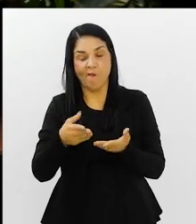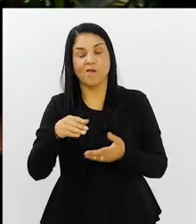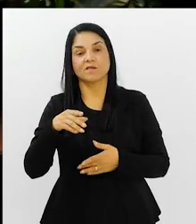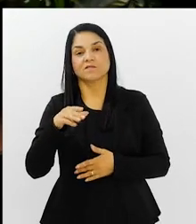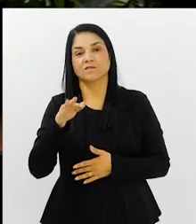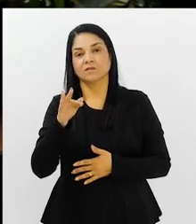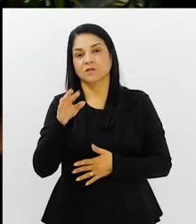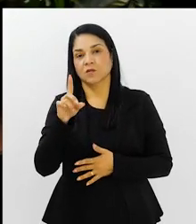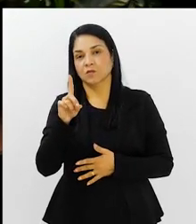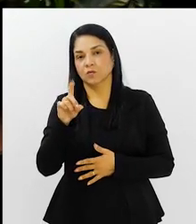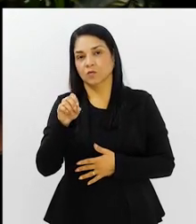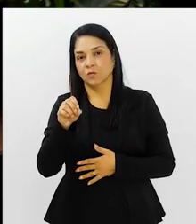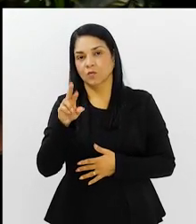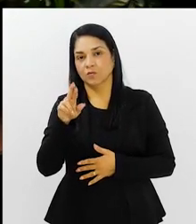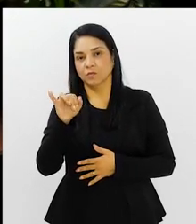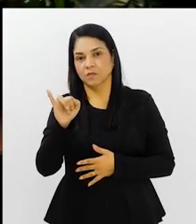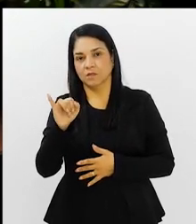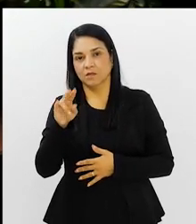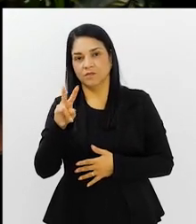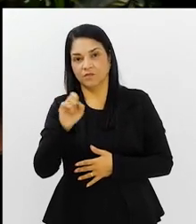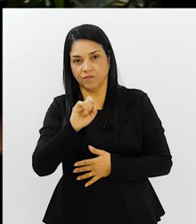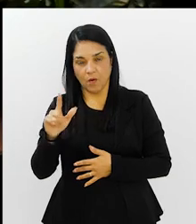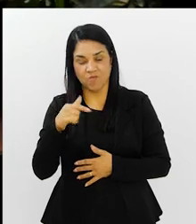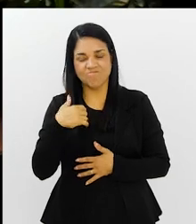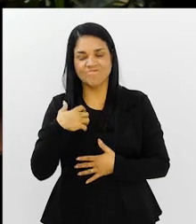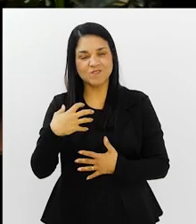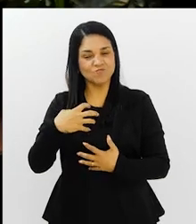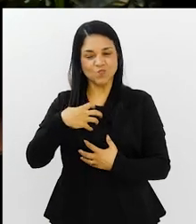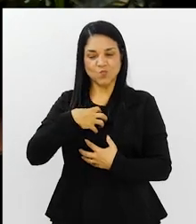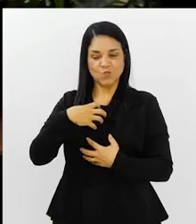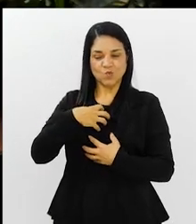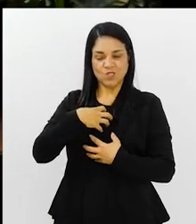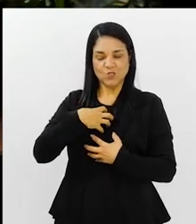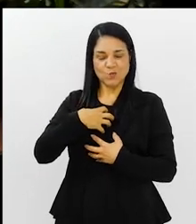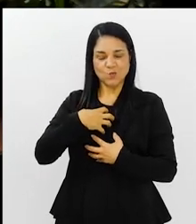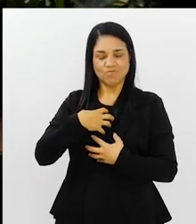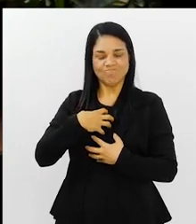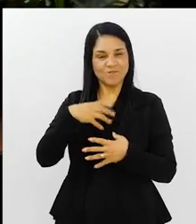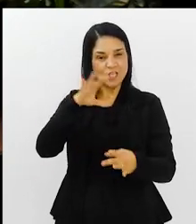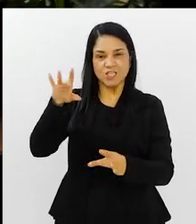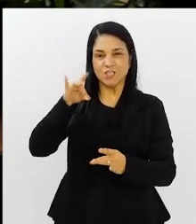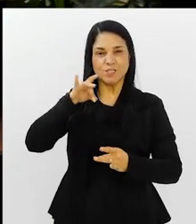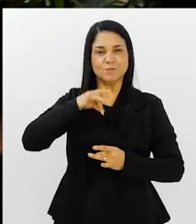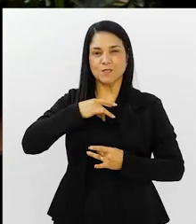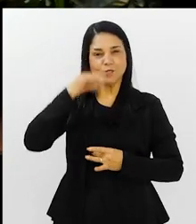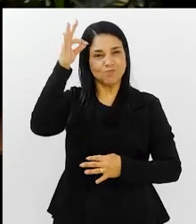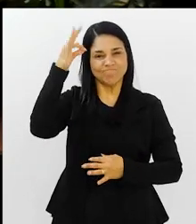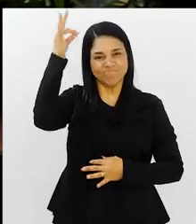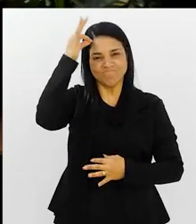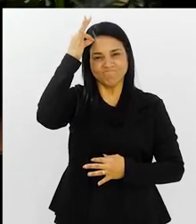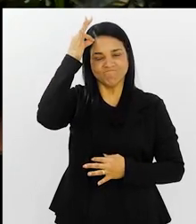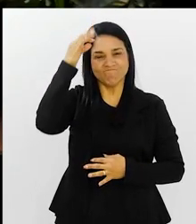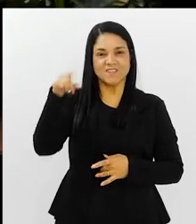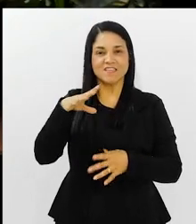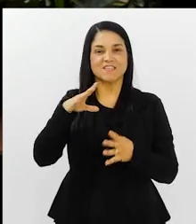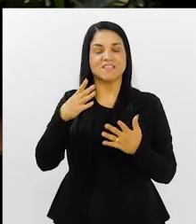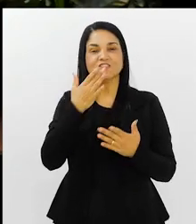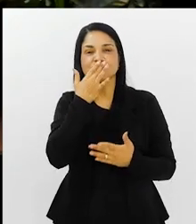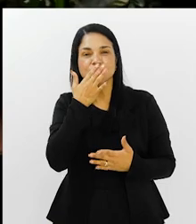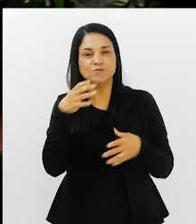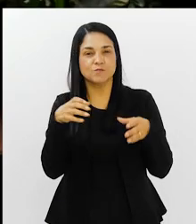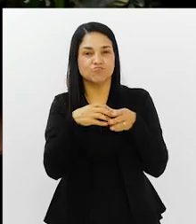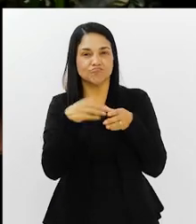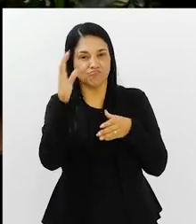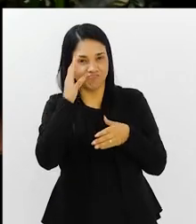que eu gosto do Dorival como treinador, Wagner. Mas eu não sinto esse espírito de seleção. Você tem a mesma opinião?